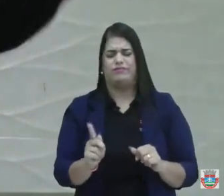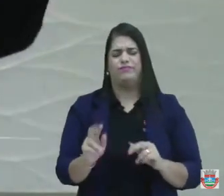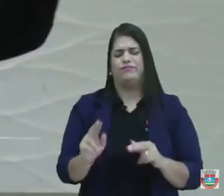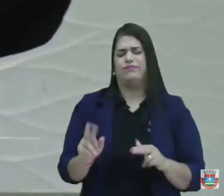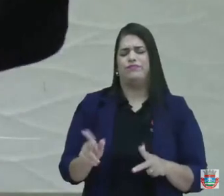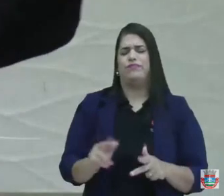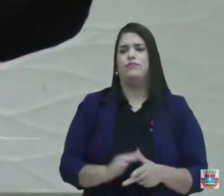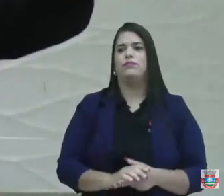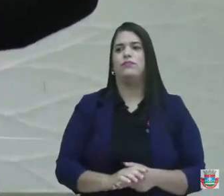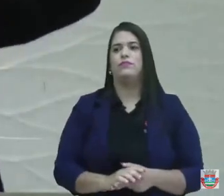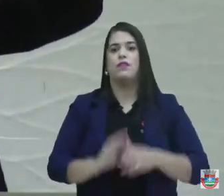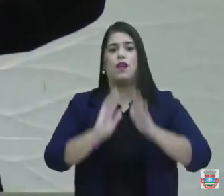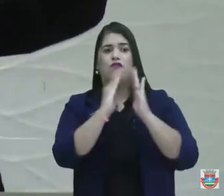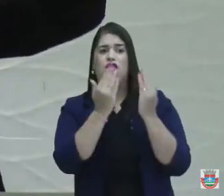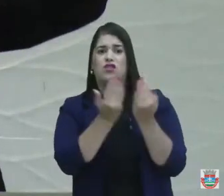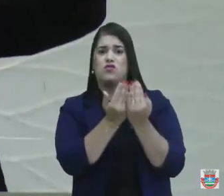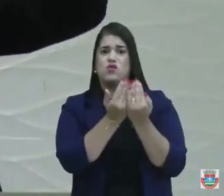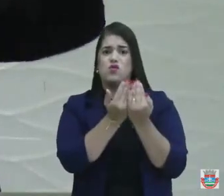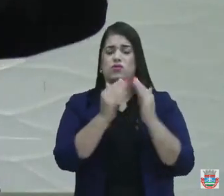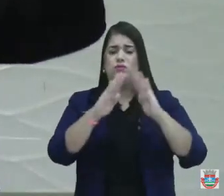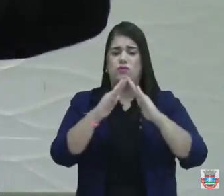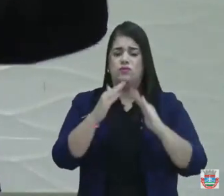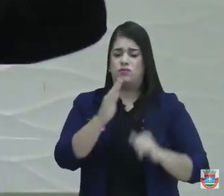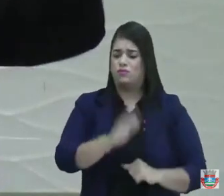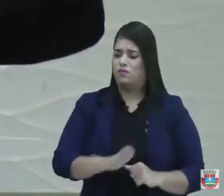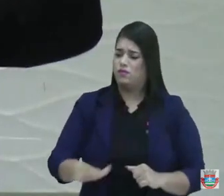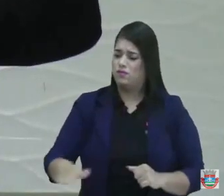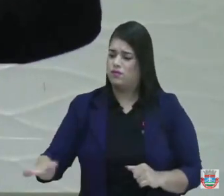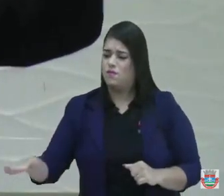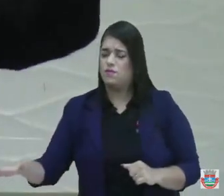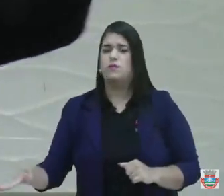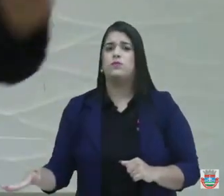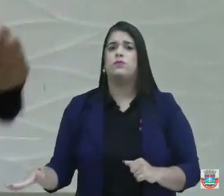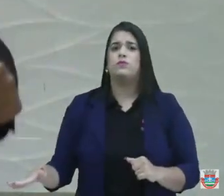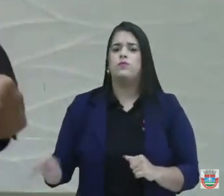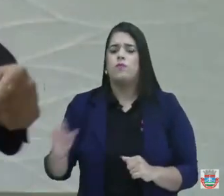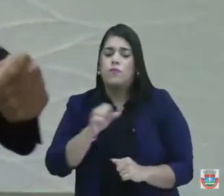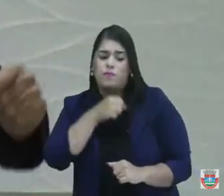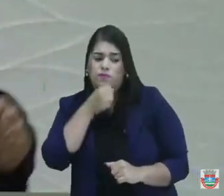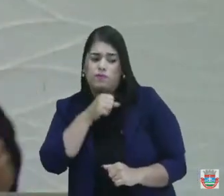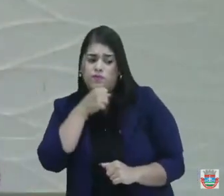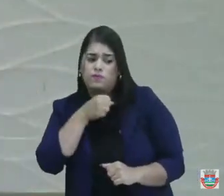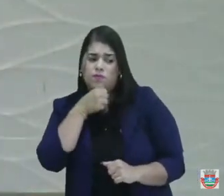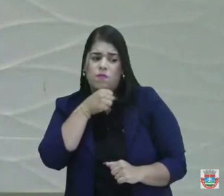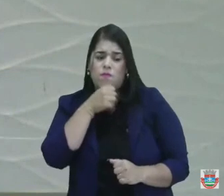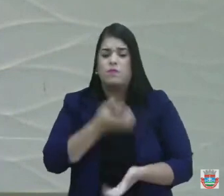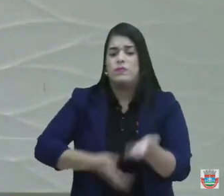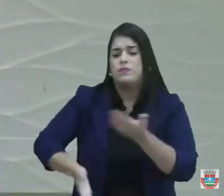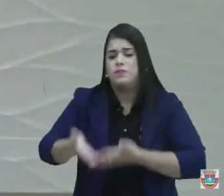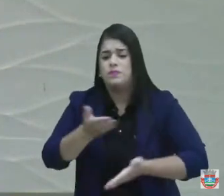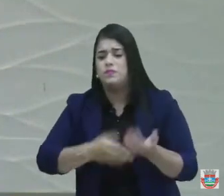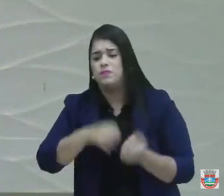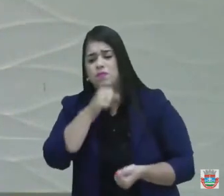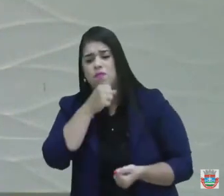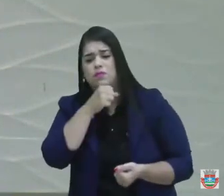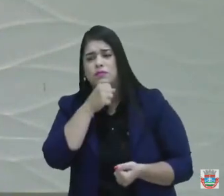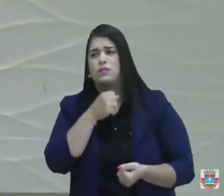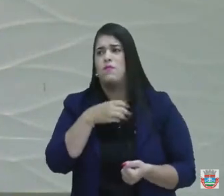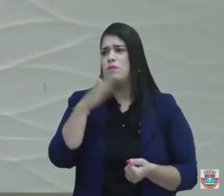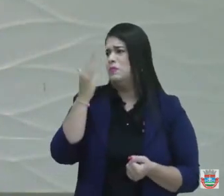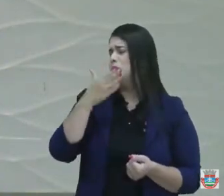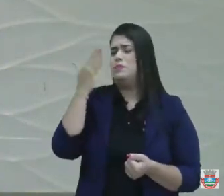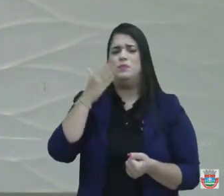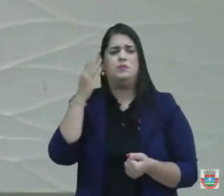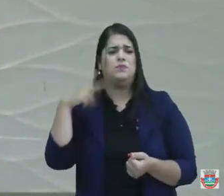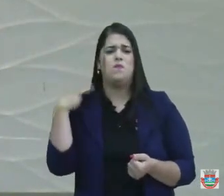fecharam a creche o centro de convivência de idosos lá do Santo Afonso que atendia nossos elinhos. Não vi um vereador ir lá fazer